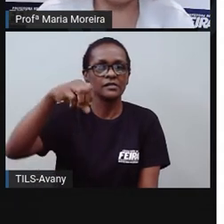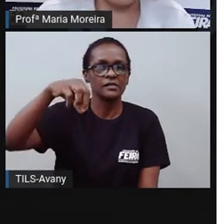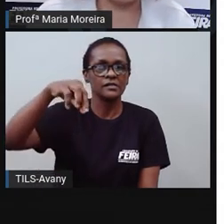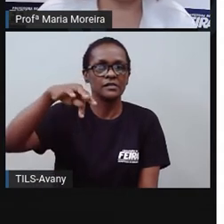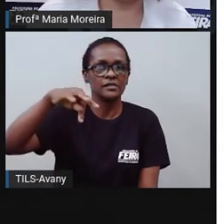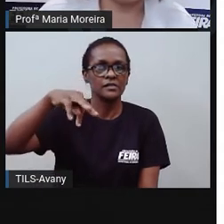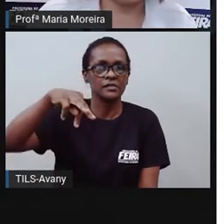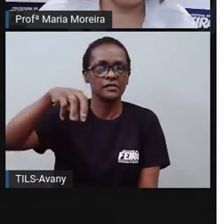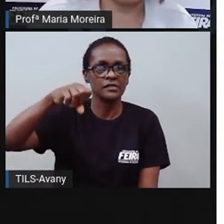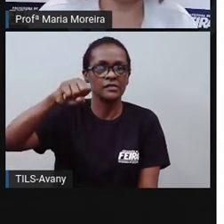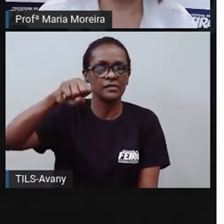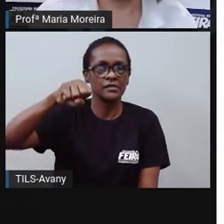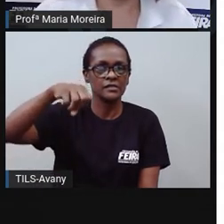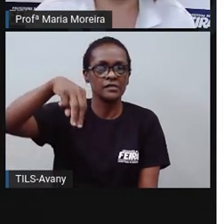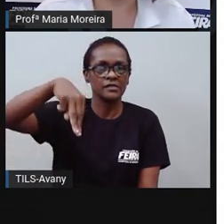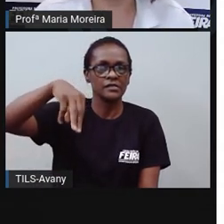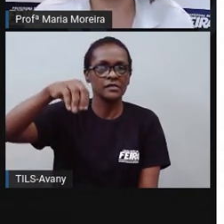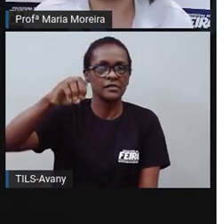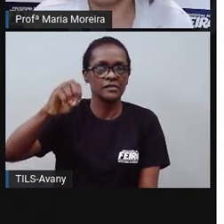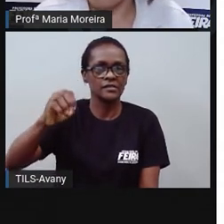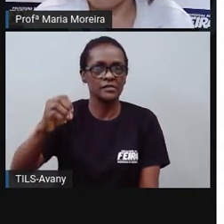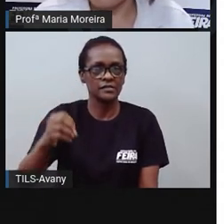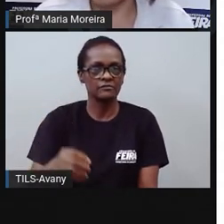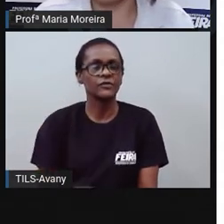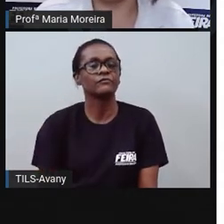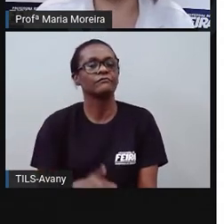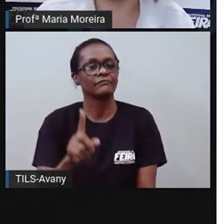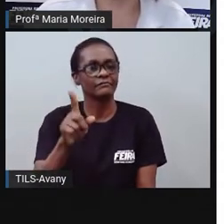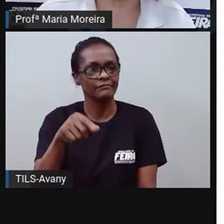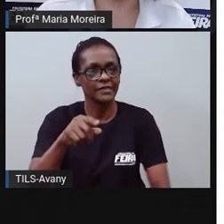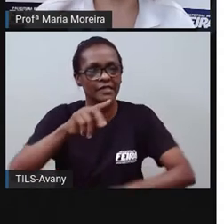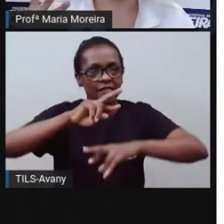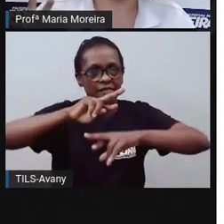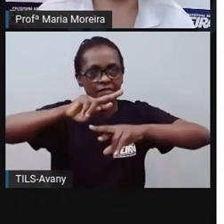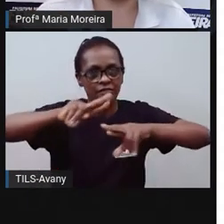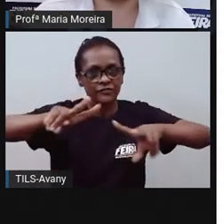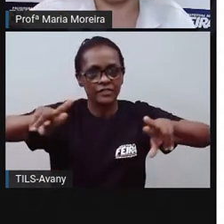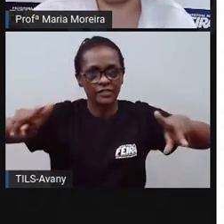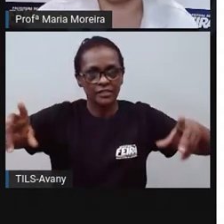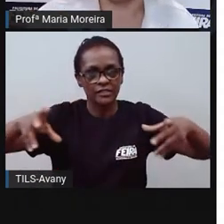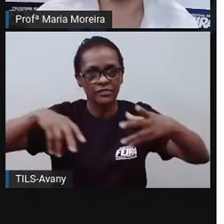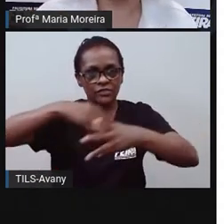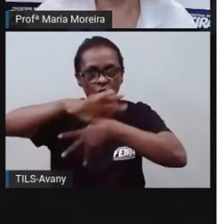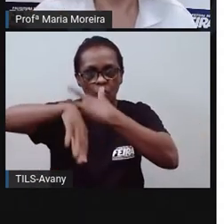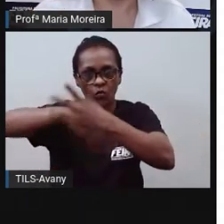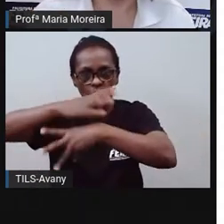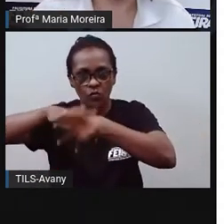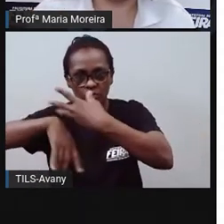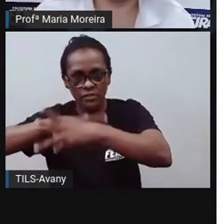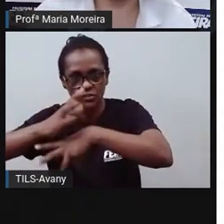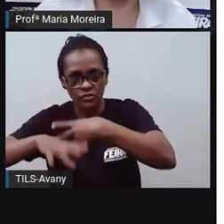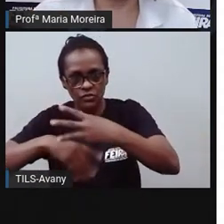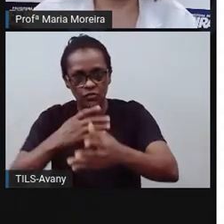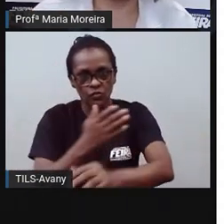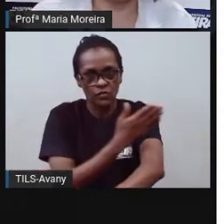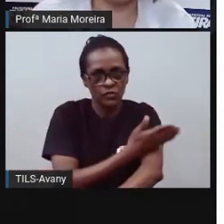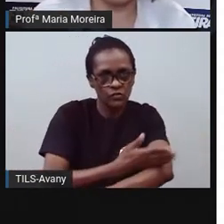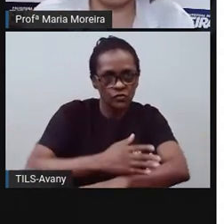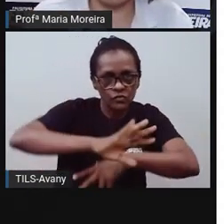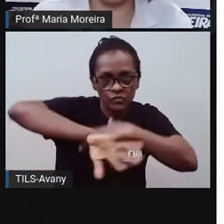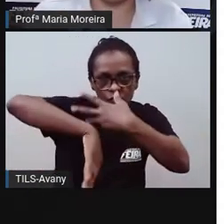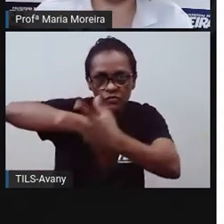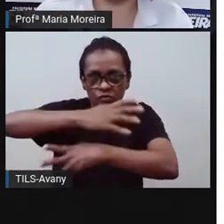a ubanda, a quibanda e o catimbó. Então, né? Todos esses que a Pró falou, tem o que, ó? O